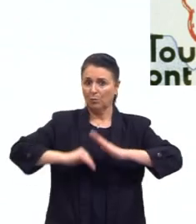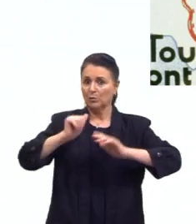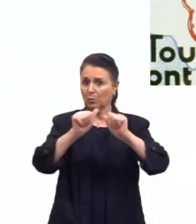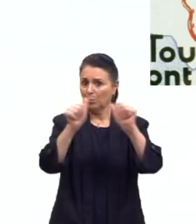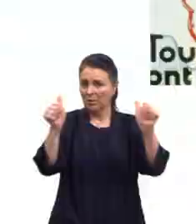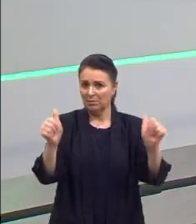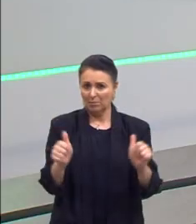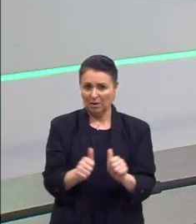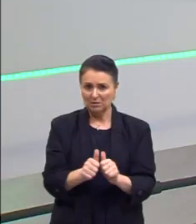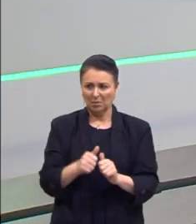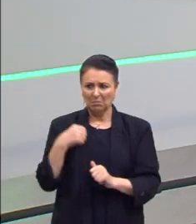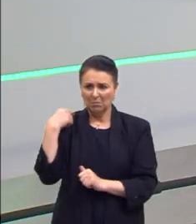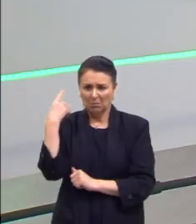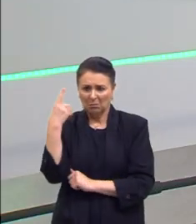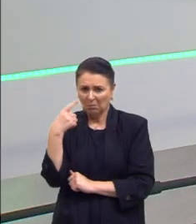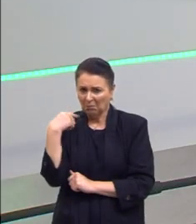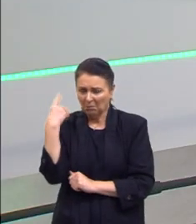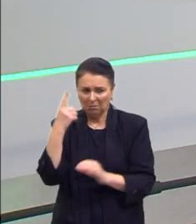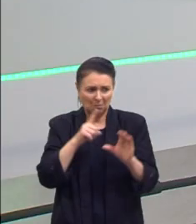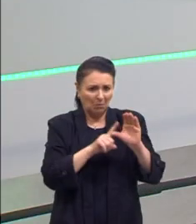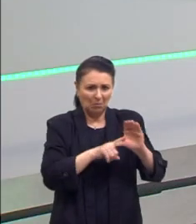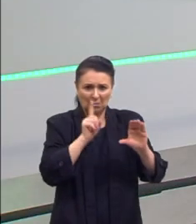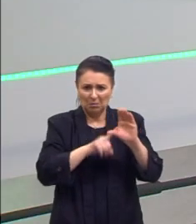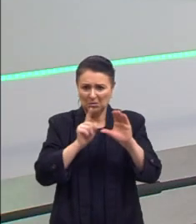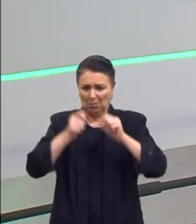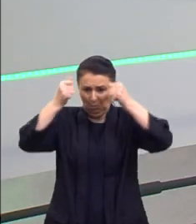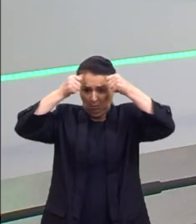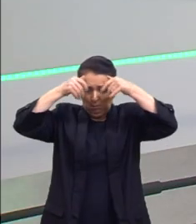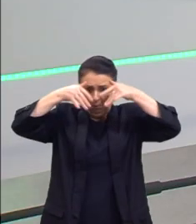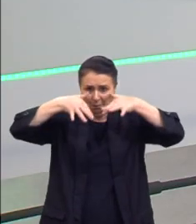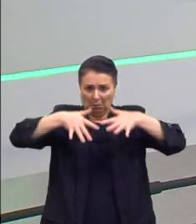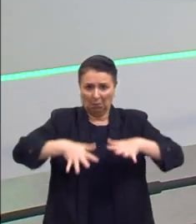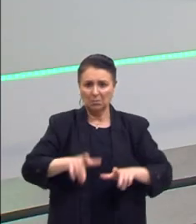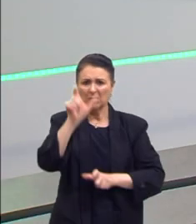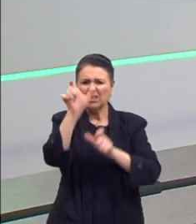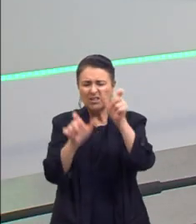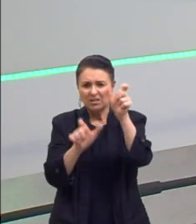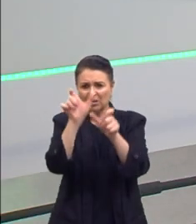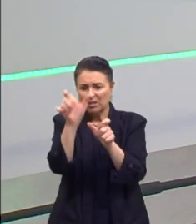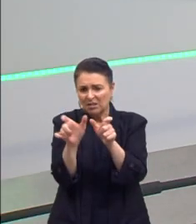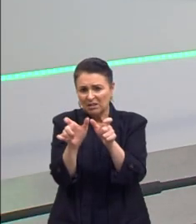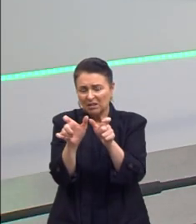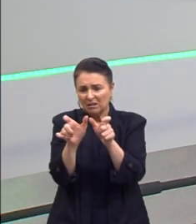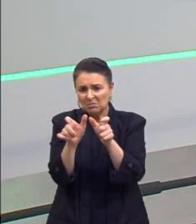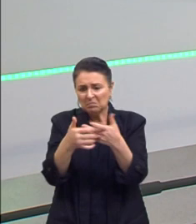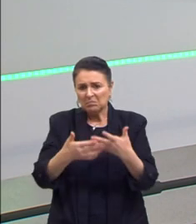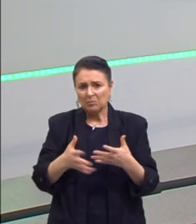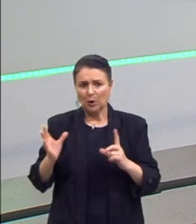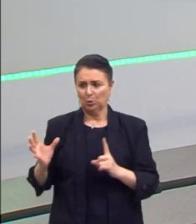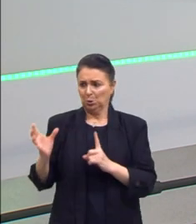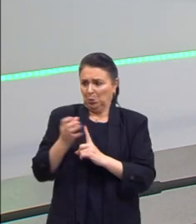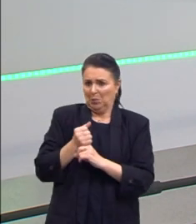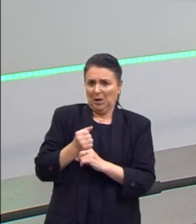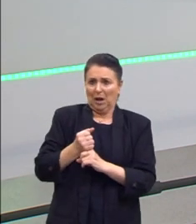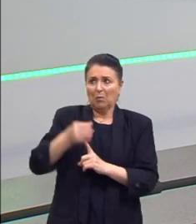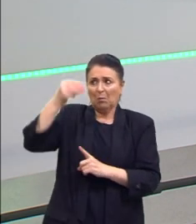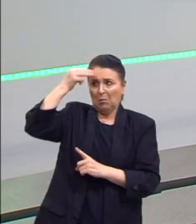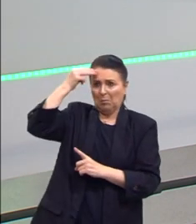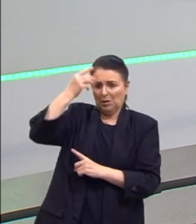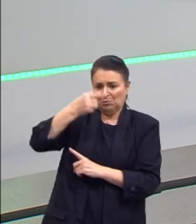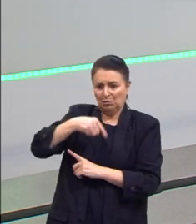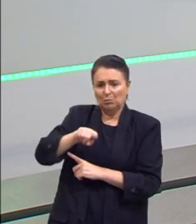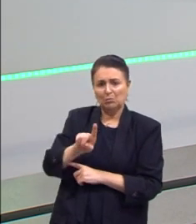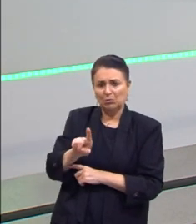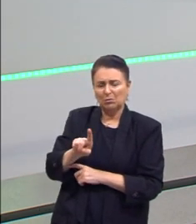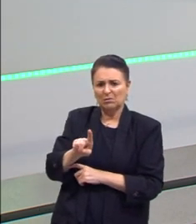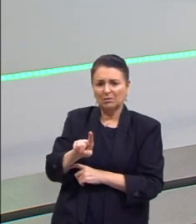bem paranoicas dos comunistas, como monstros, como pessoas que dominavam a mente dos outros. É